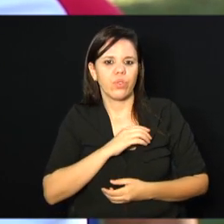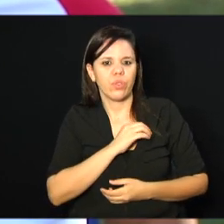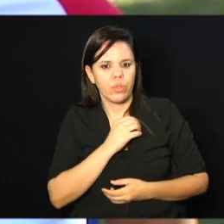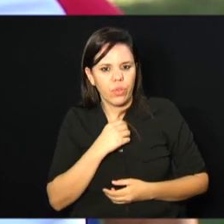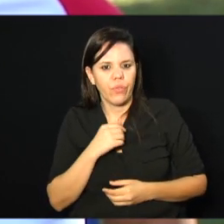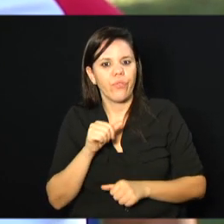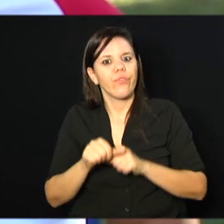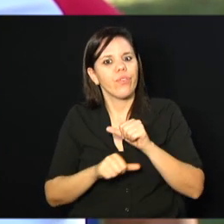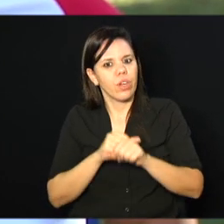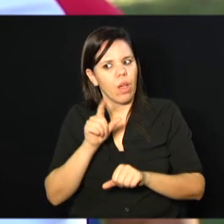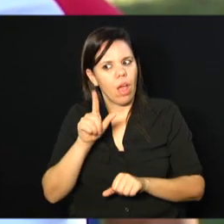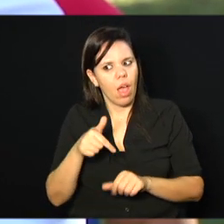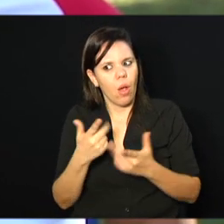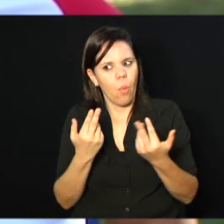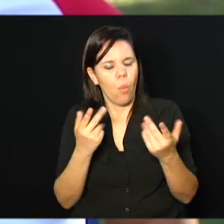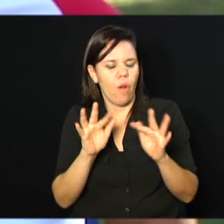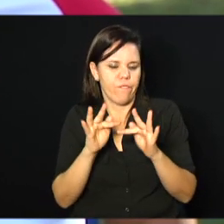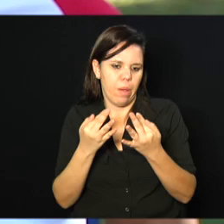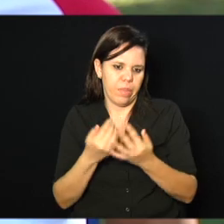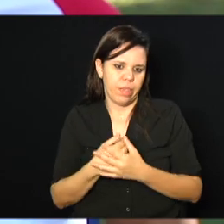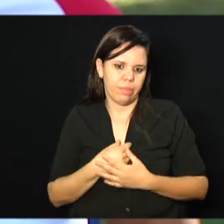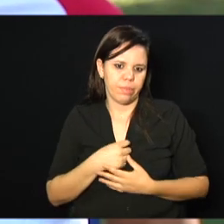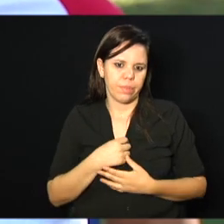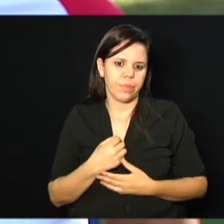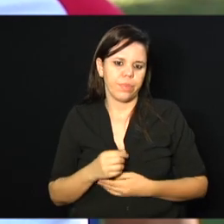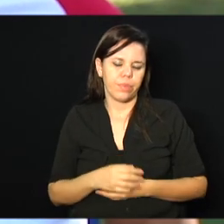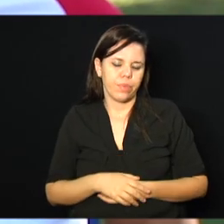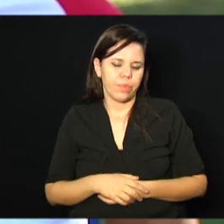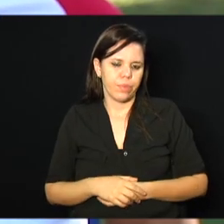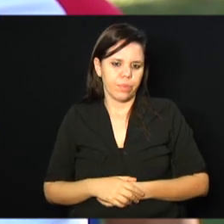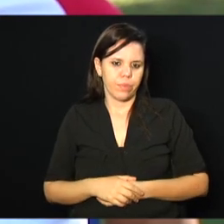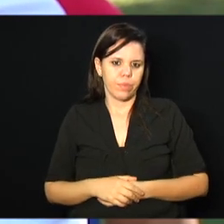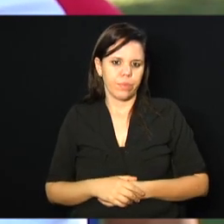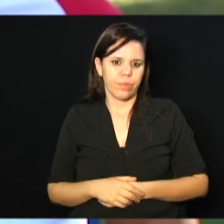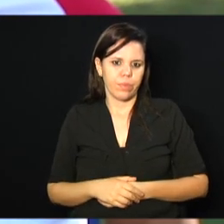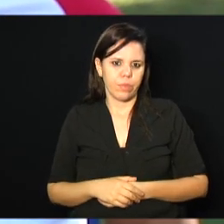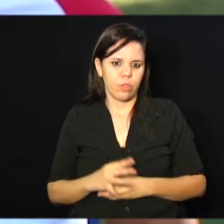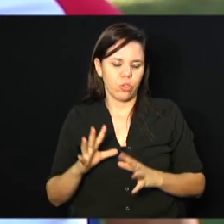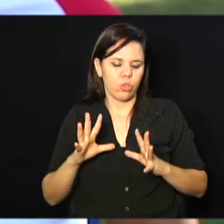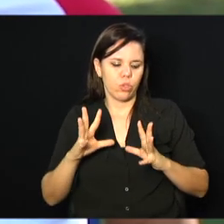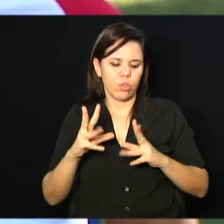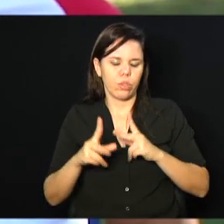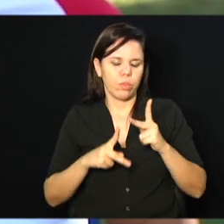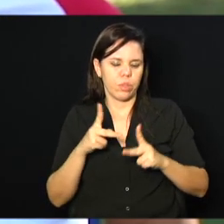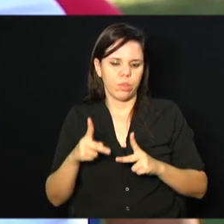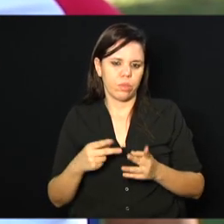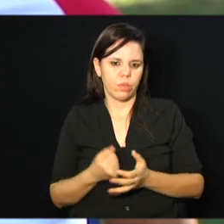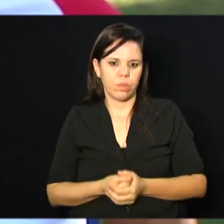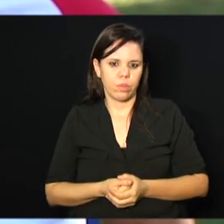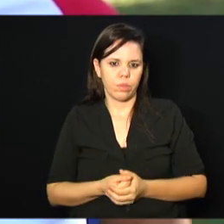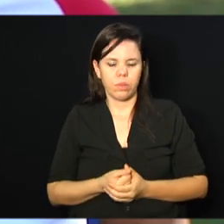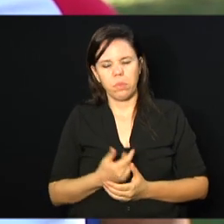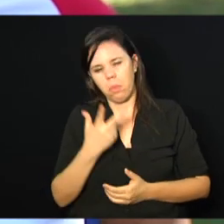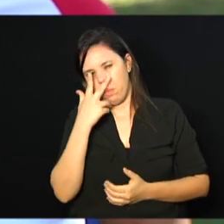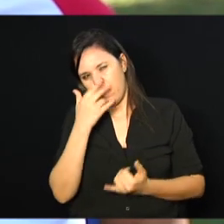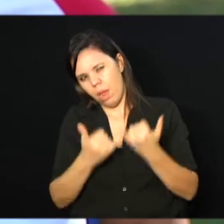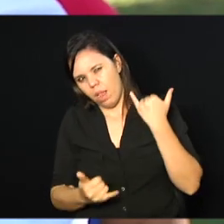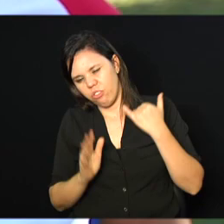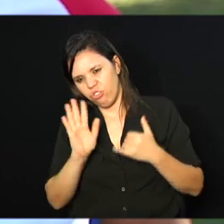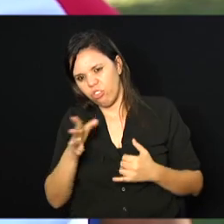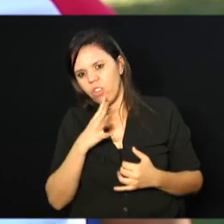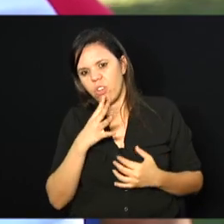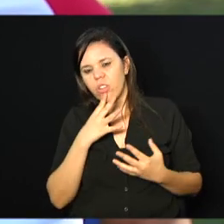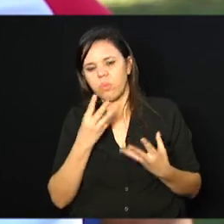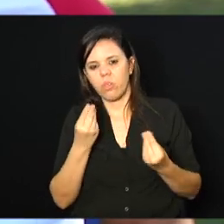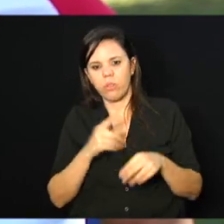uma grande família. Uma grande família. E todos, né, parece que a gente já se conhece